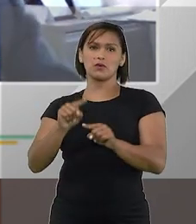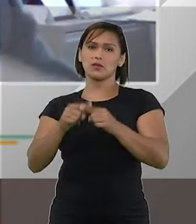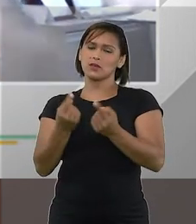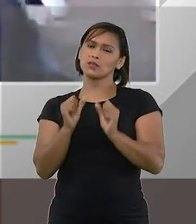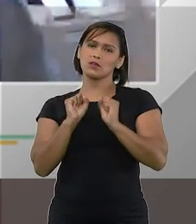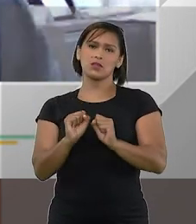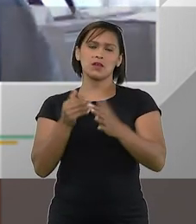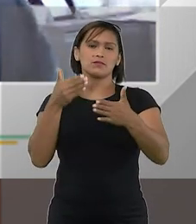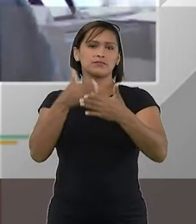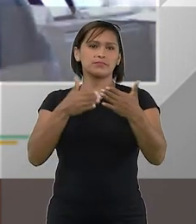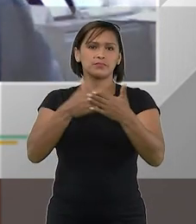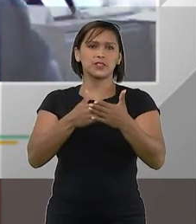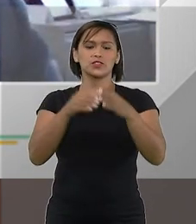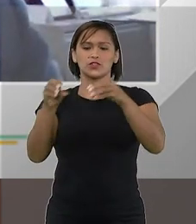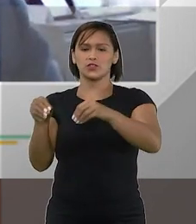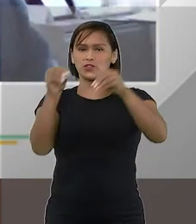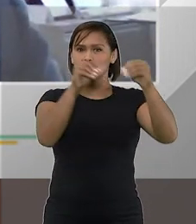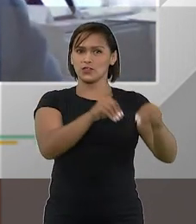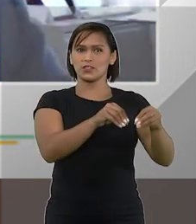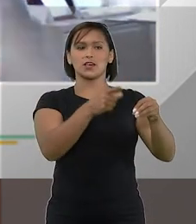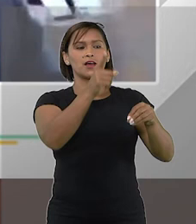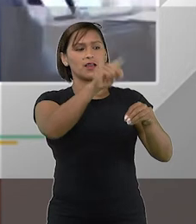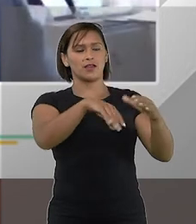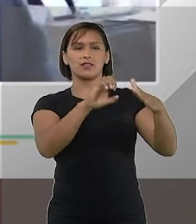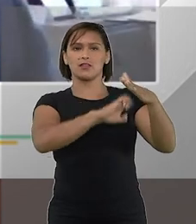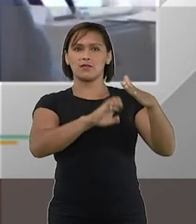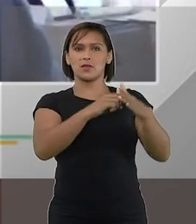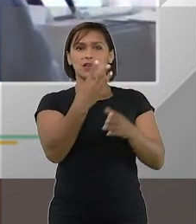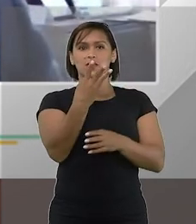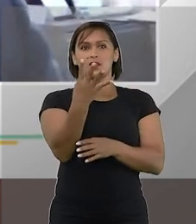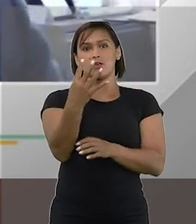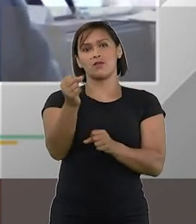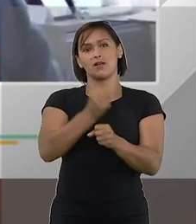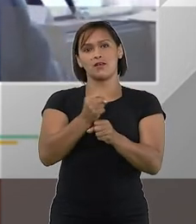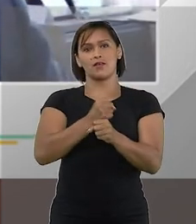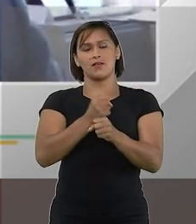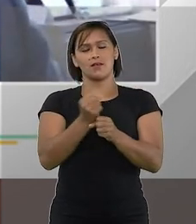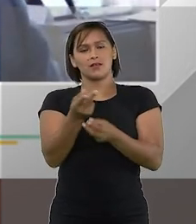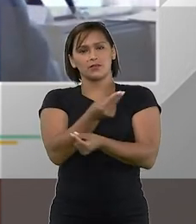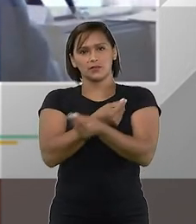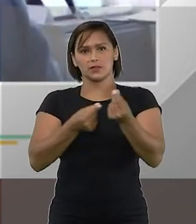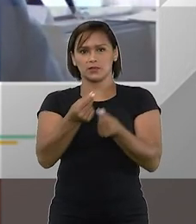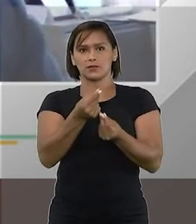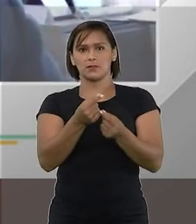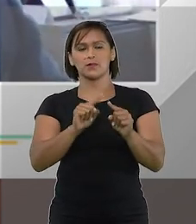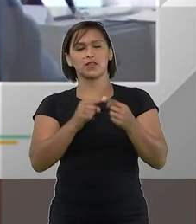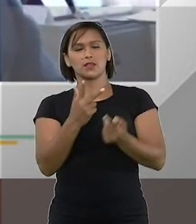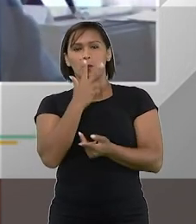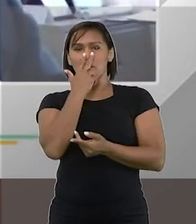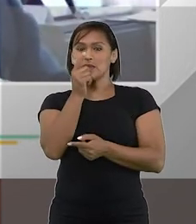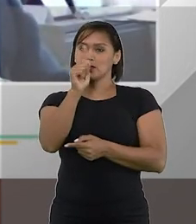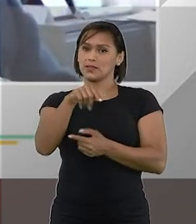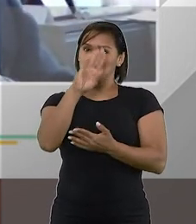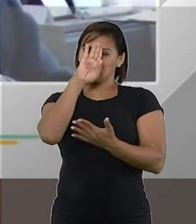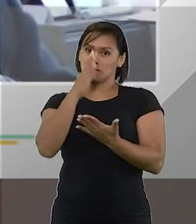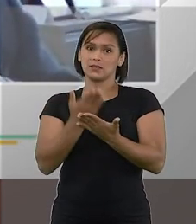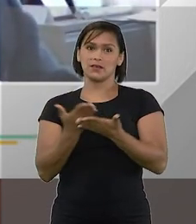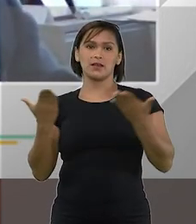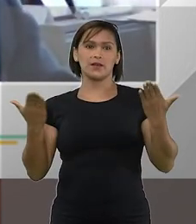e com isso impedir a realocação desse ativo por 3, 4 anos na economia então eu acho que